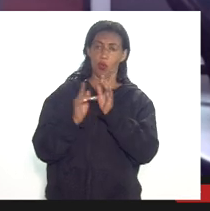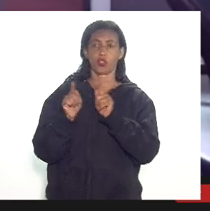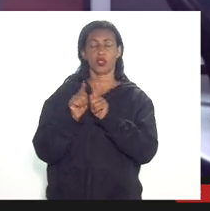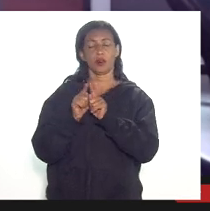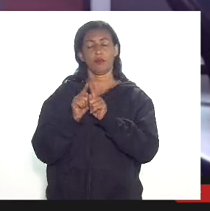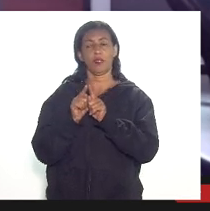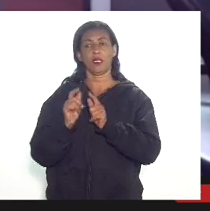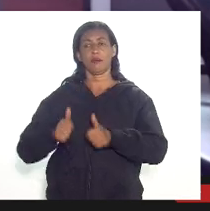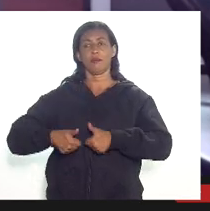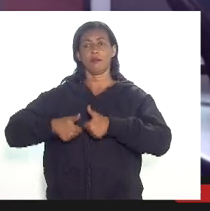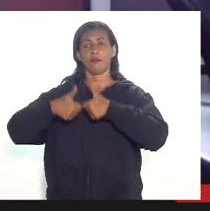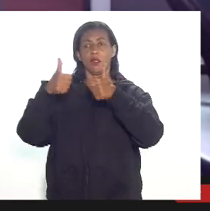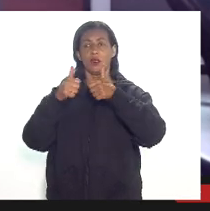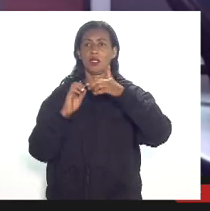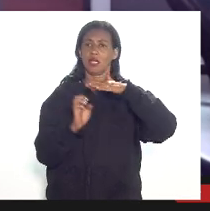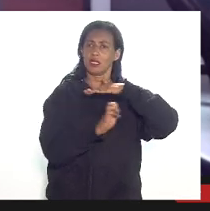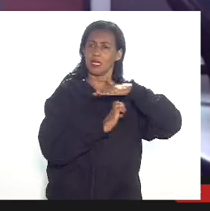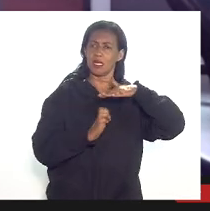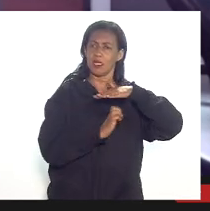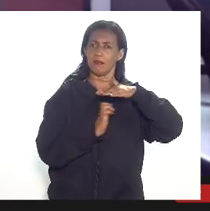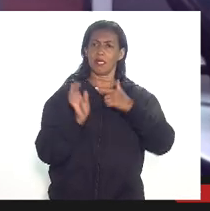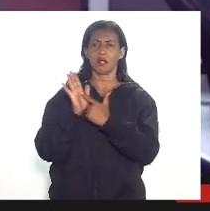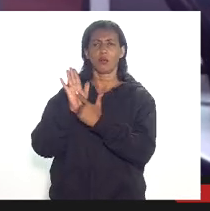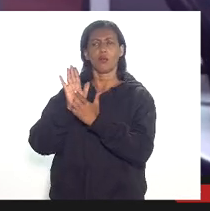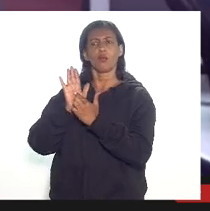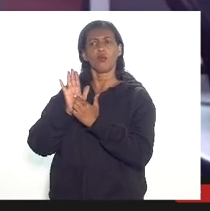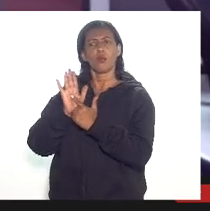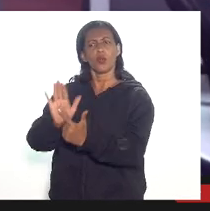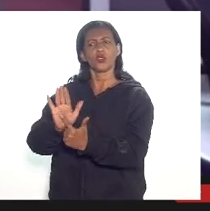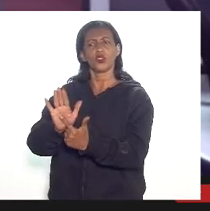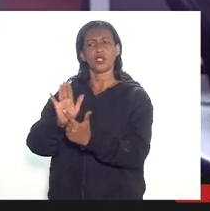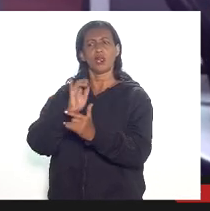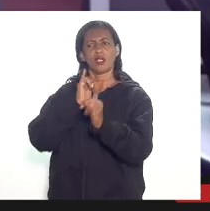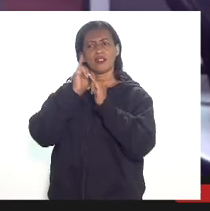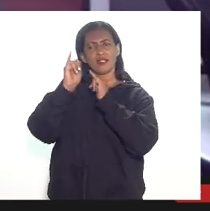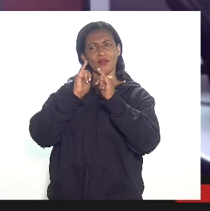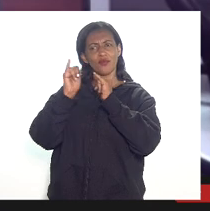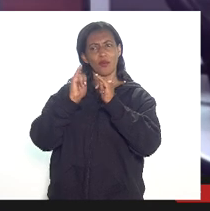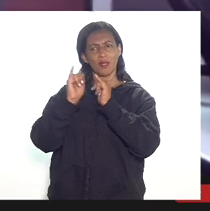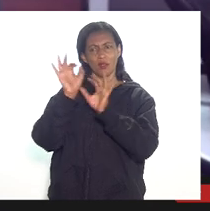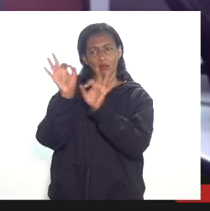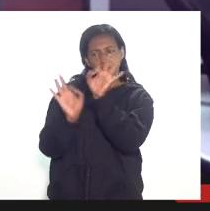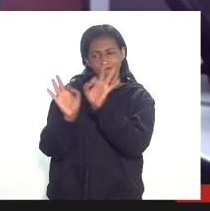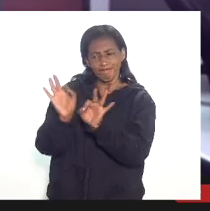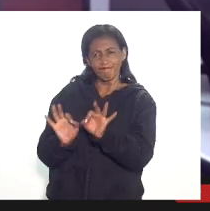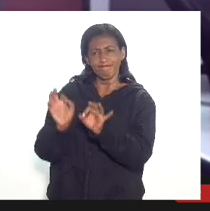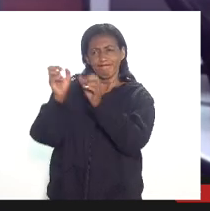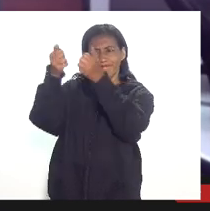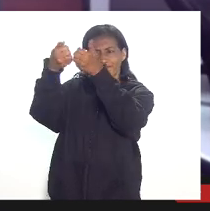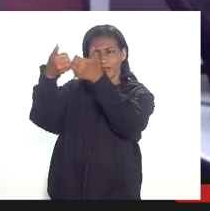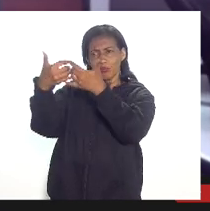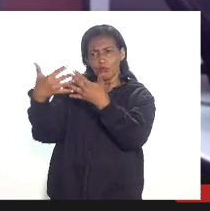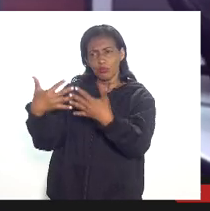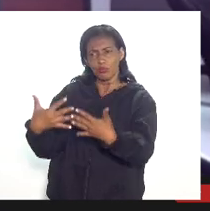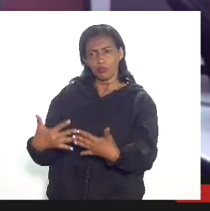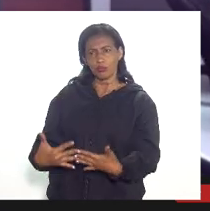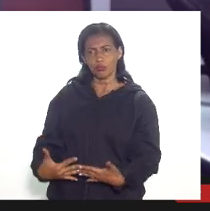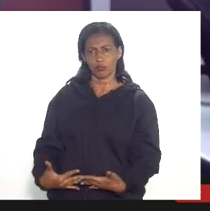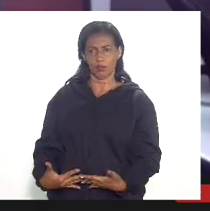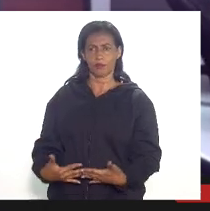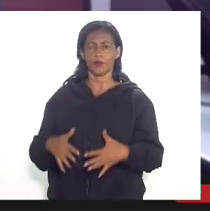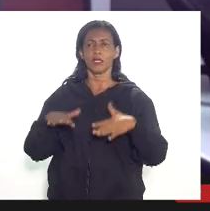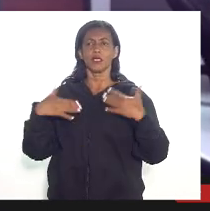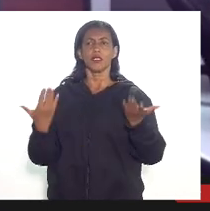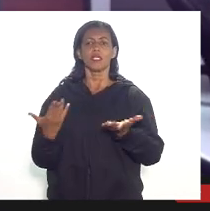assessoras dessa concessionária apresentar as informações de forma detalhada então qual foi a decisão liminar